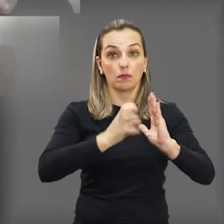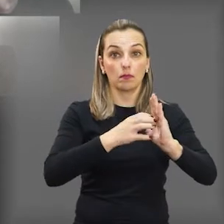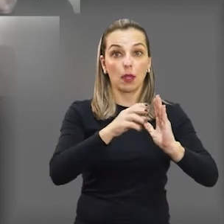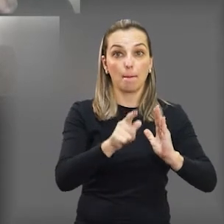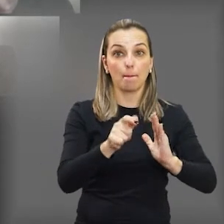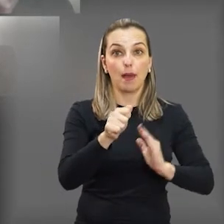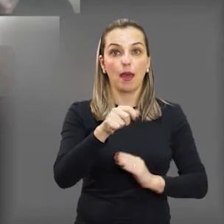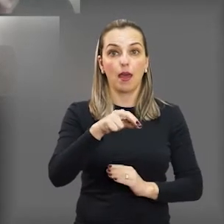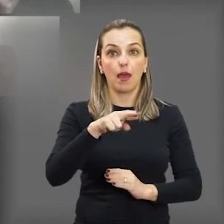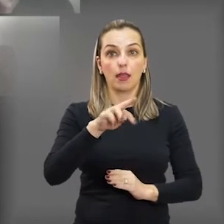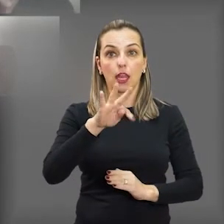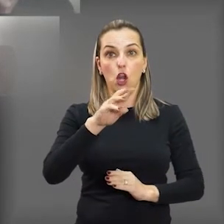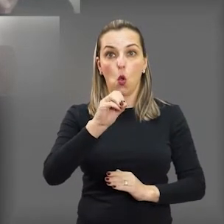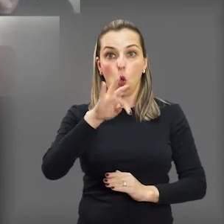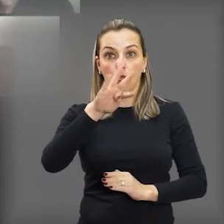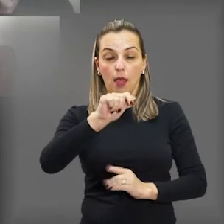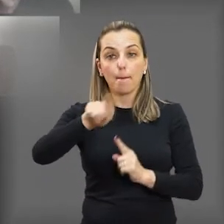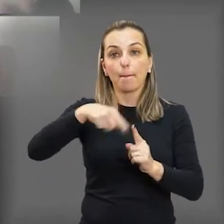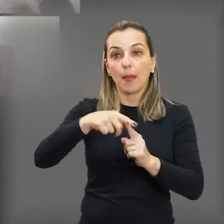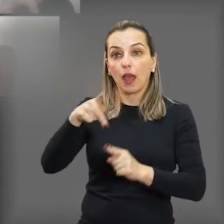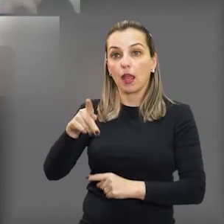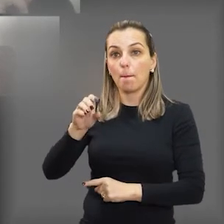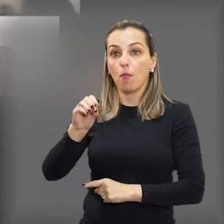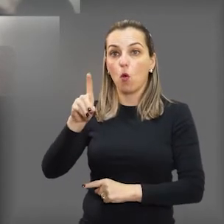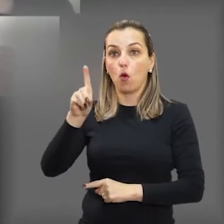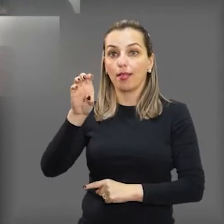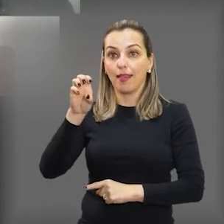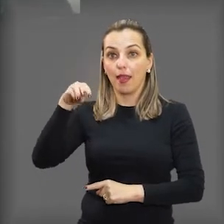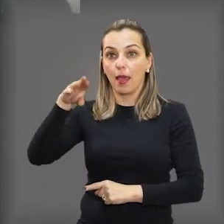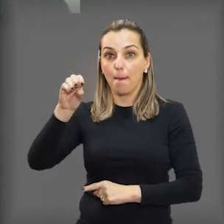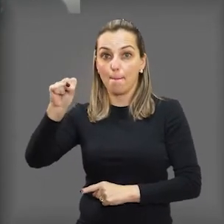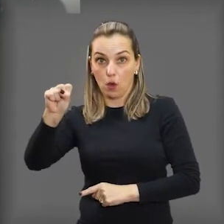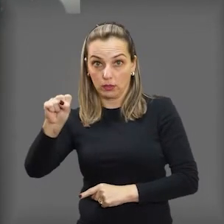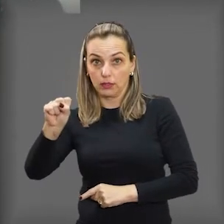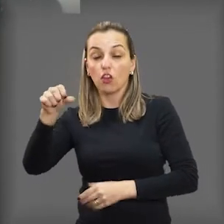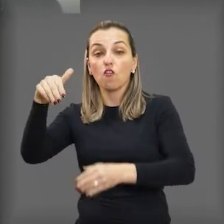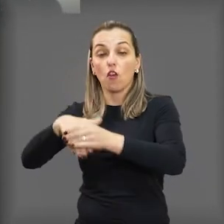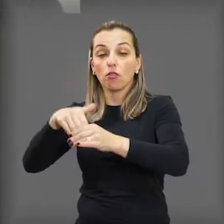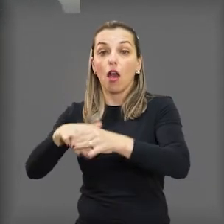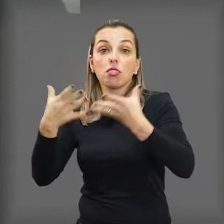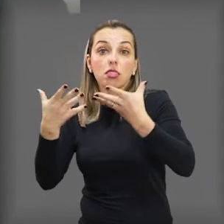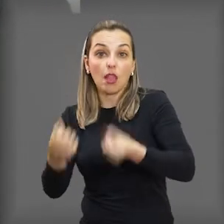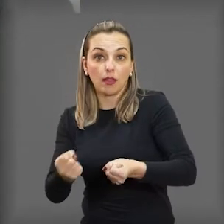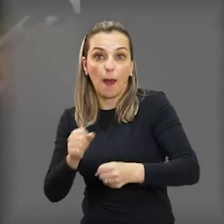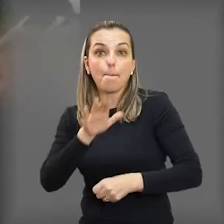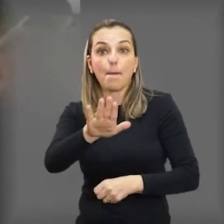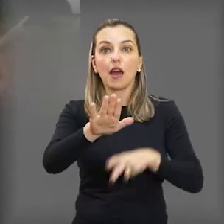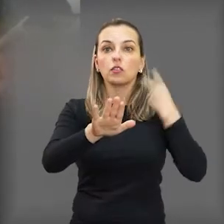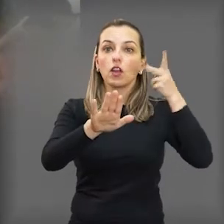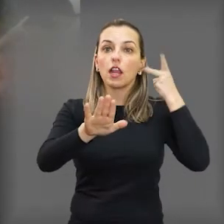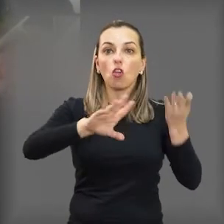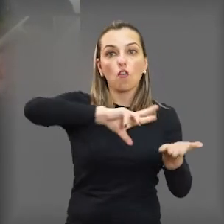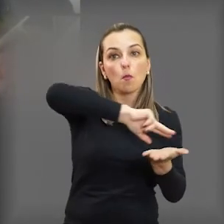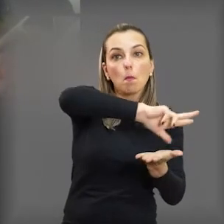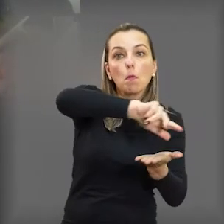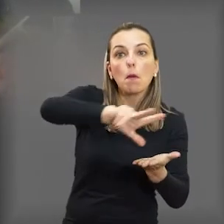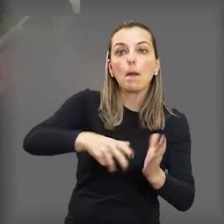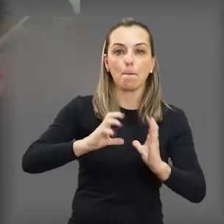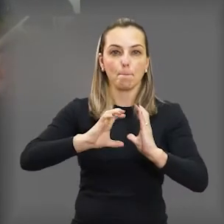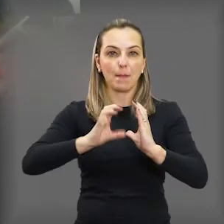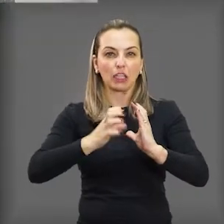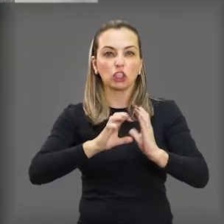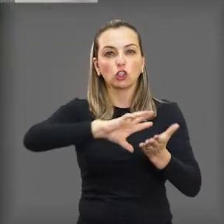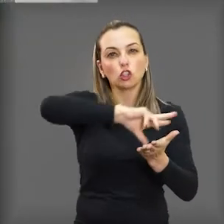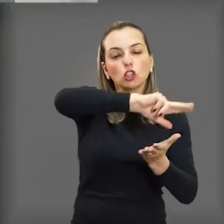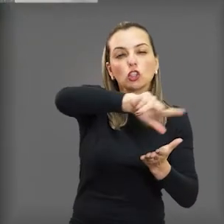foram dados pelos vereadores dos partidos Patriota e Podemos. Todos os demais vereadores, do PT, PSDB,